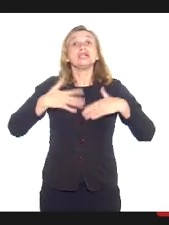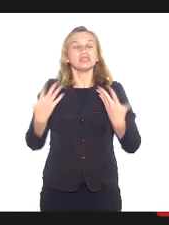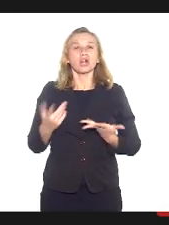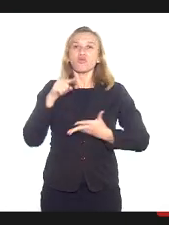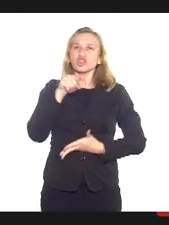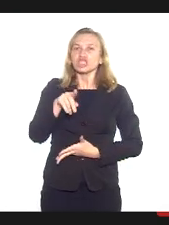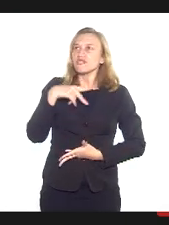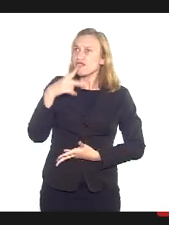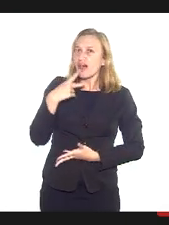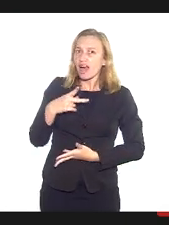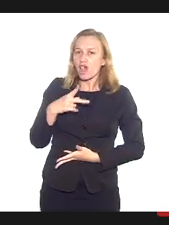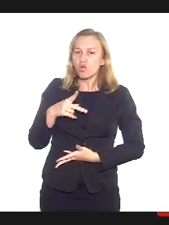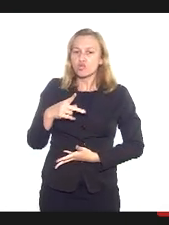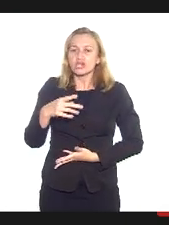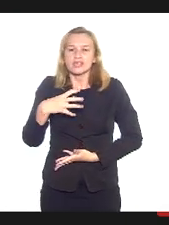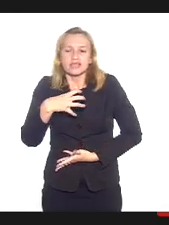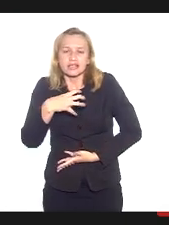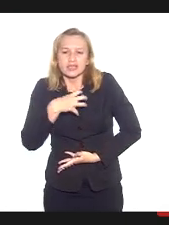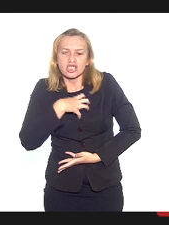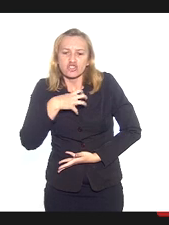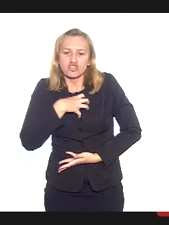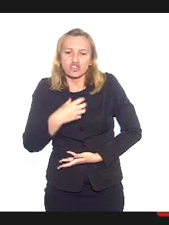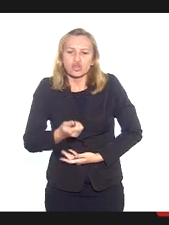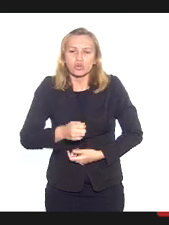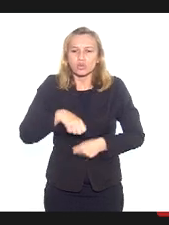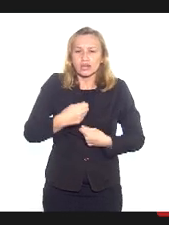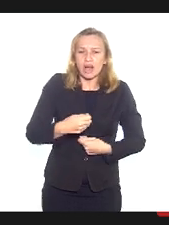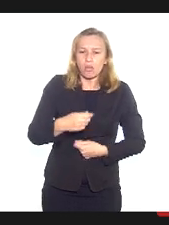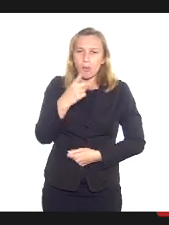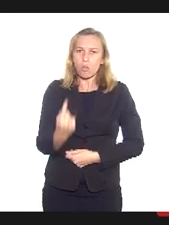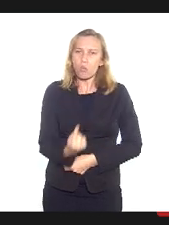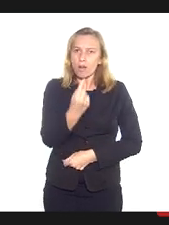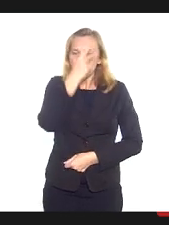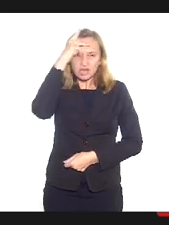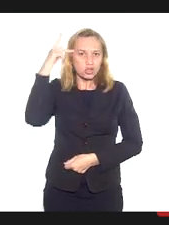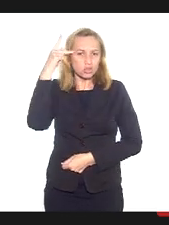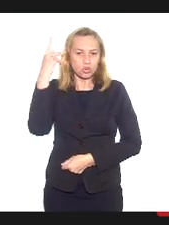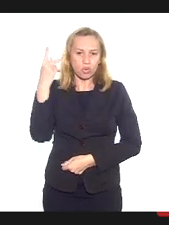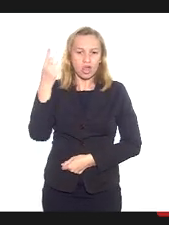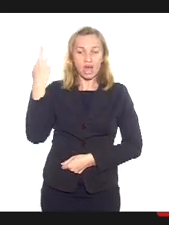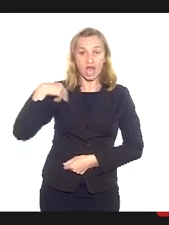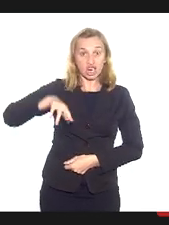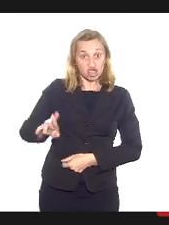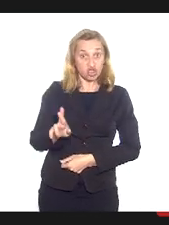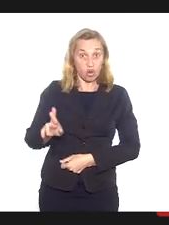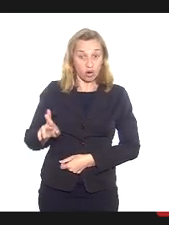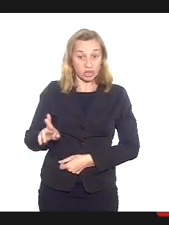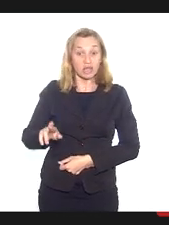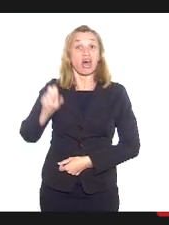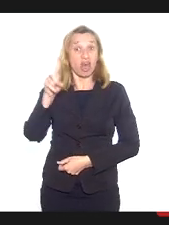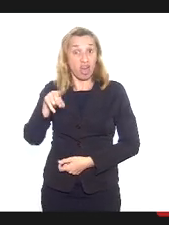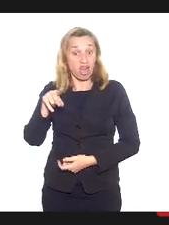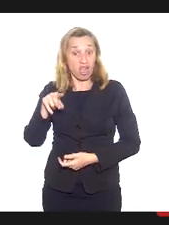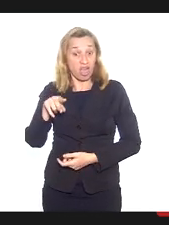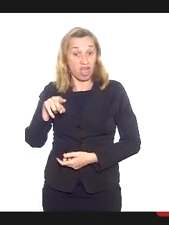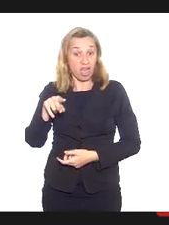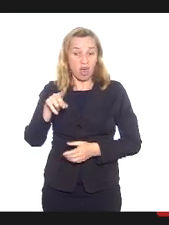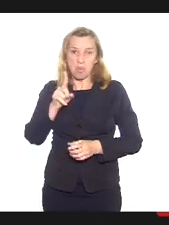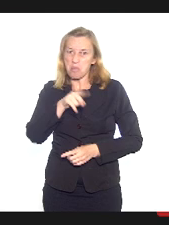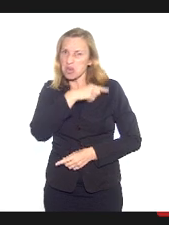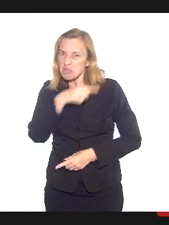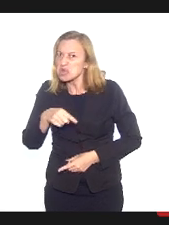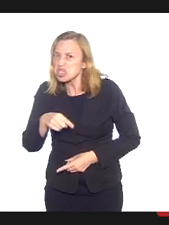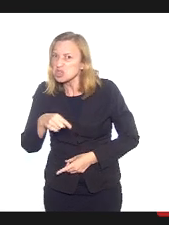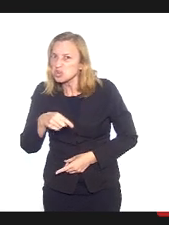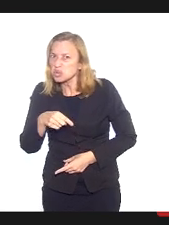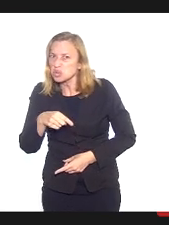você dizer que aquilo que dá sentido à existência de uma pessoa religiosa, para quem é autenticamente religiosa, é vedado, é proibido,